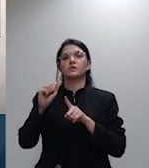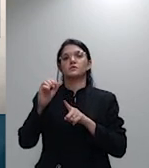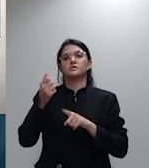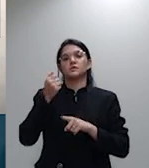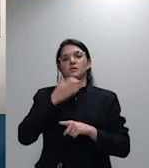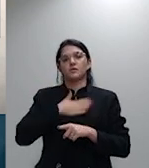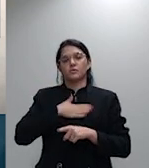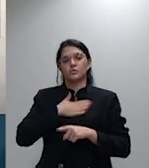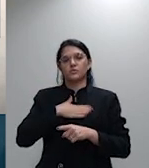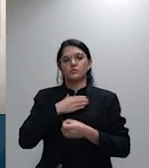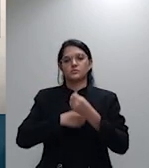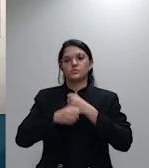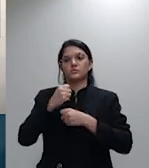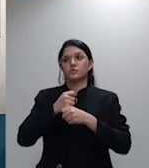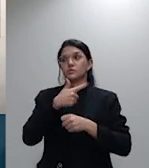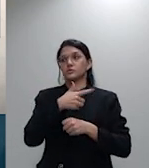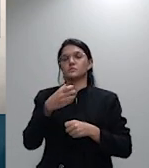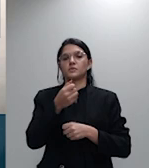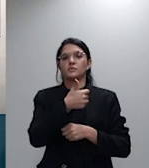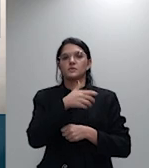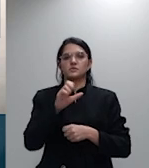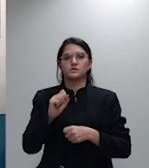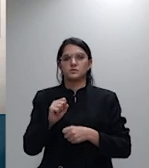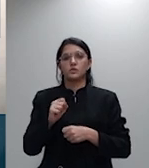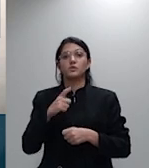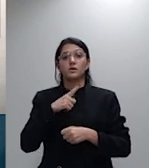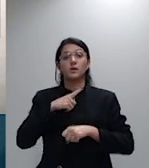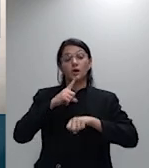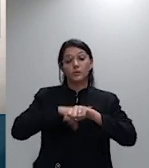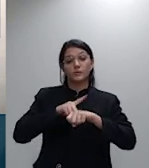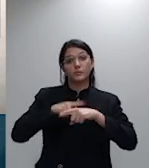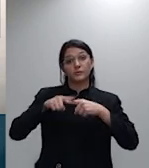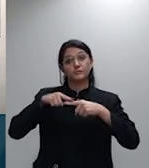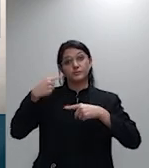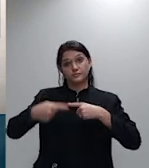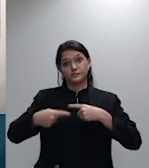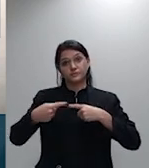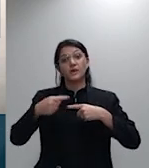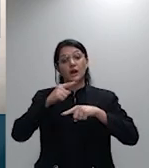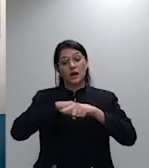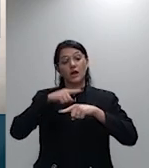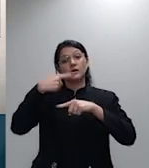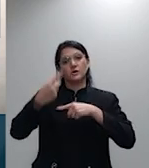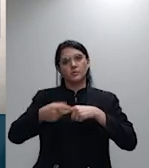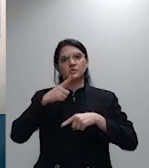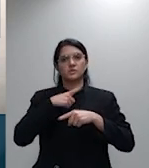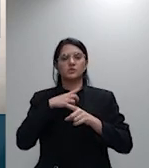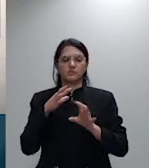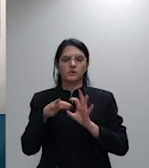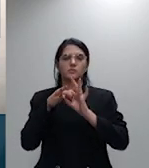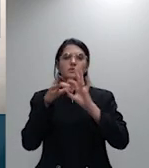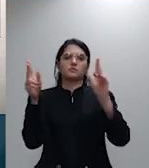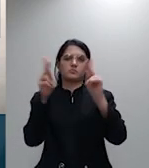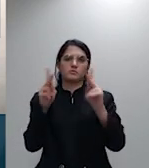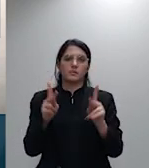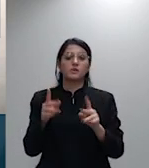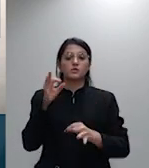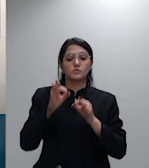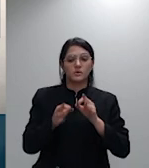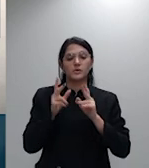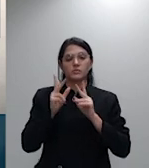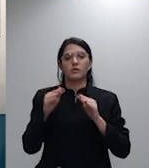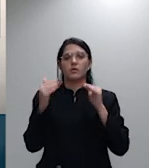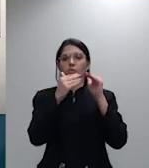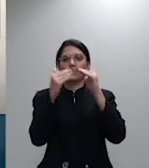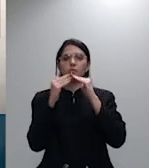começa a correr automaticamente a partir do termo final do período de suspensão fixado pelo magistrado ou inexistindo tal